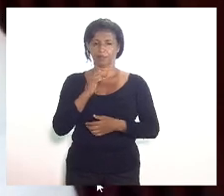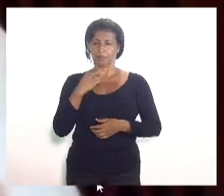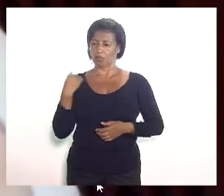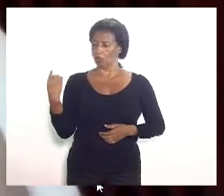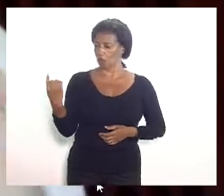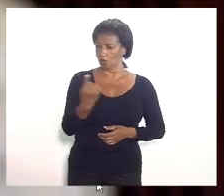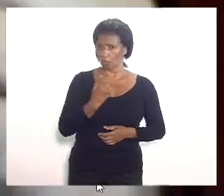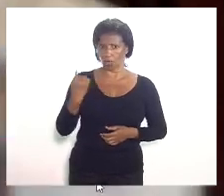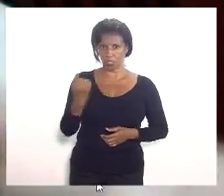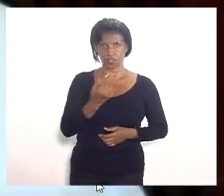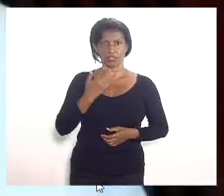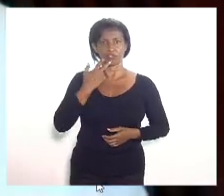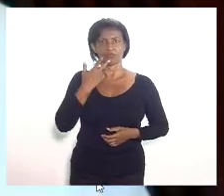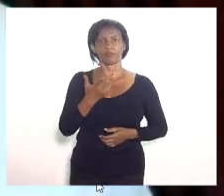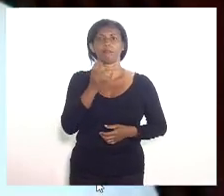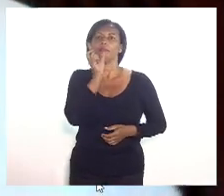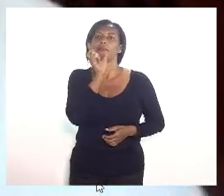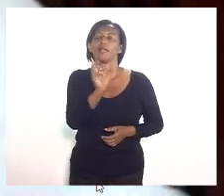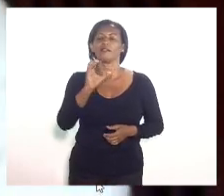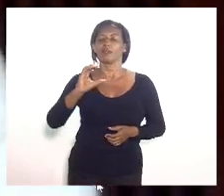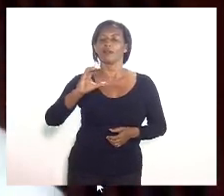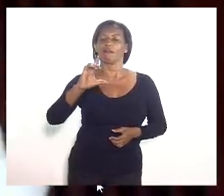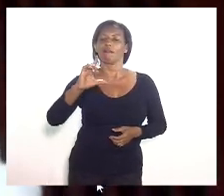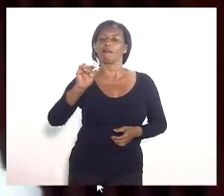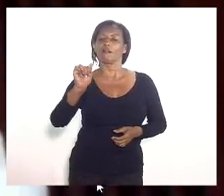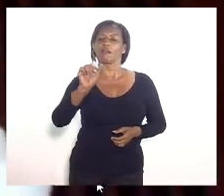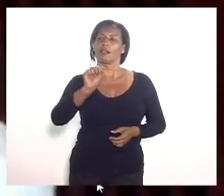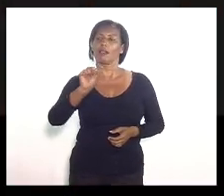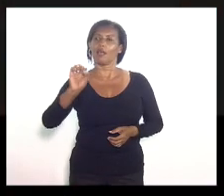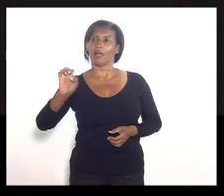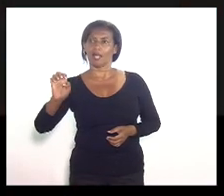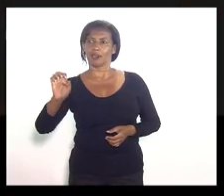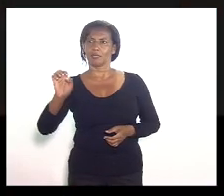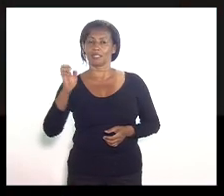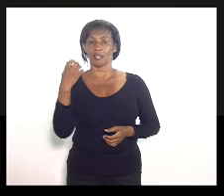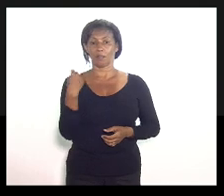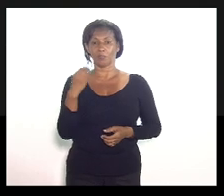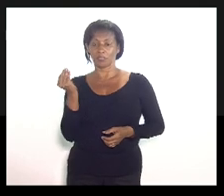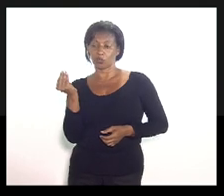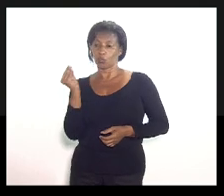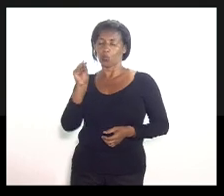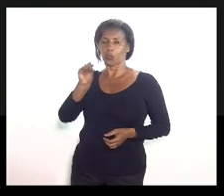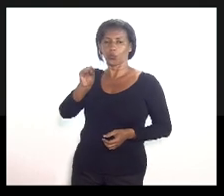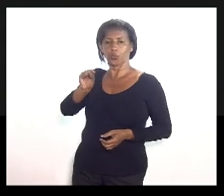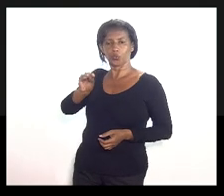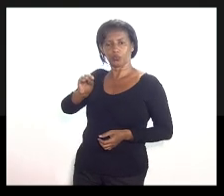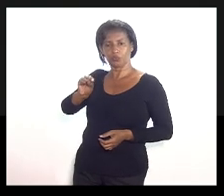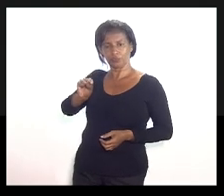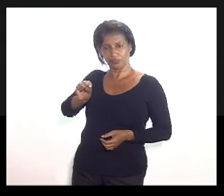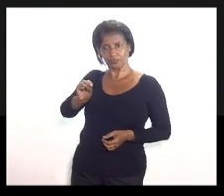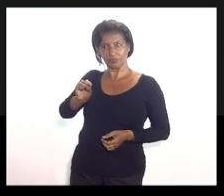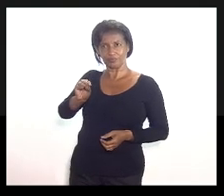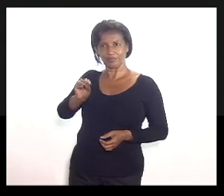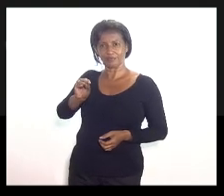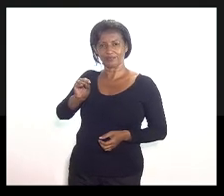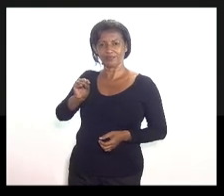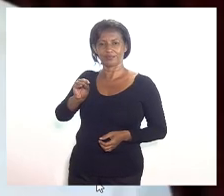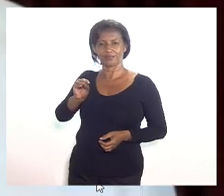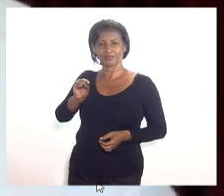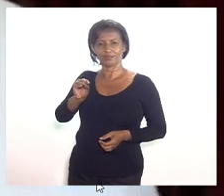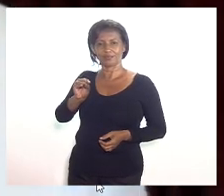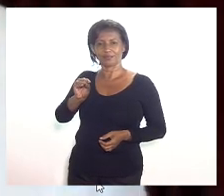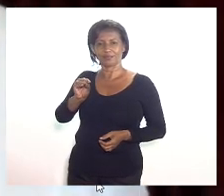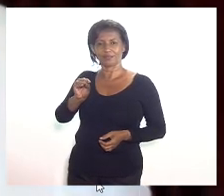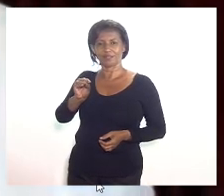precisaria colocar... Deputada número 5. Eu precisaria colocar o